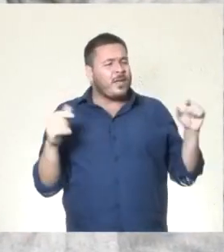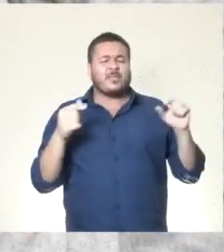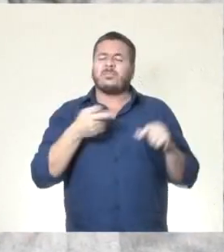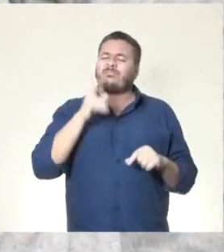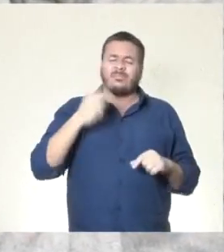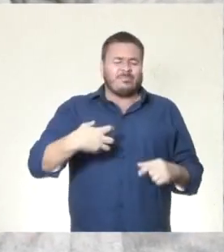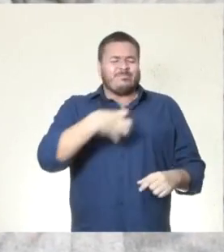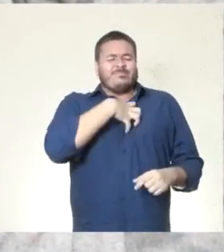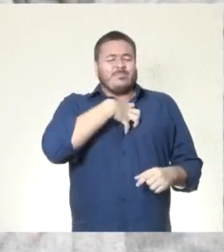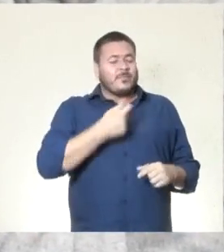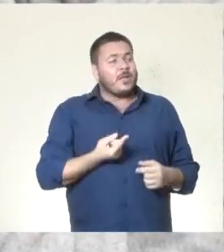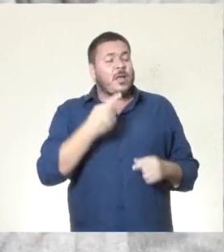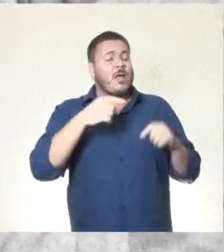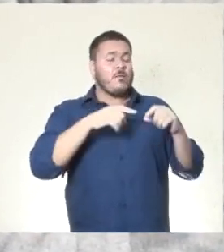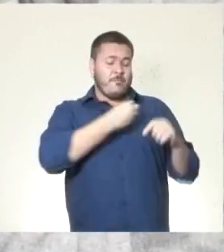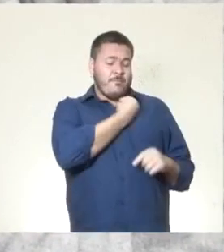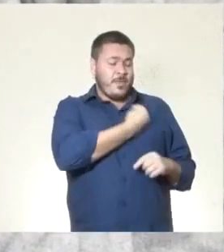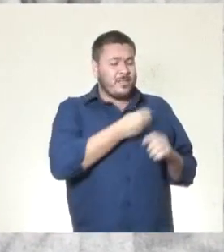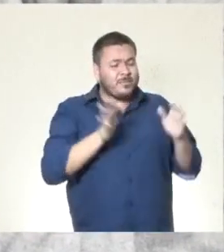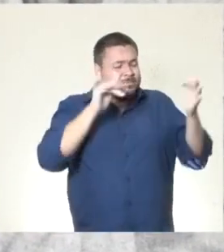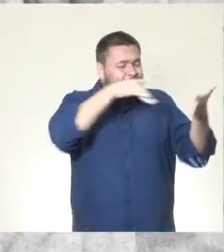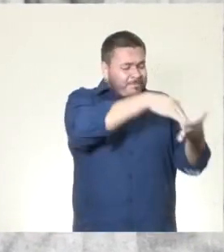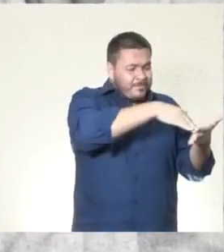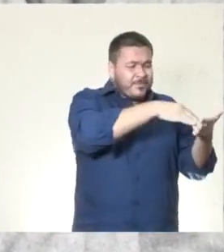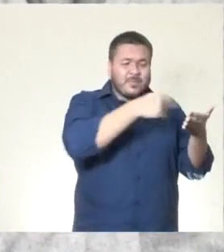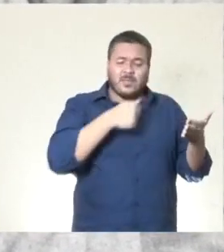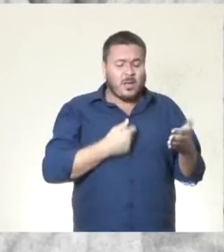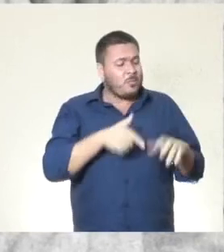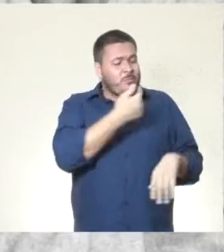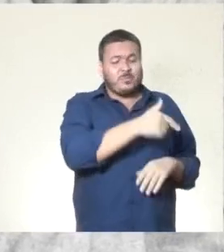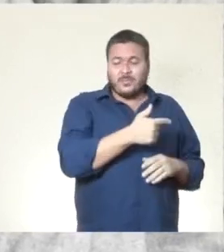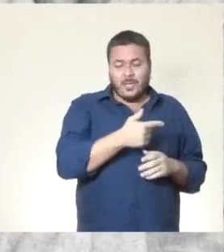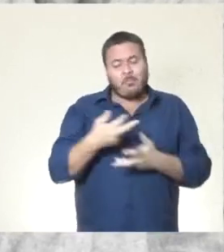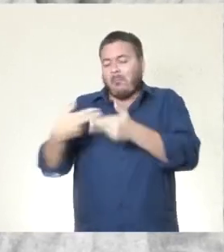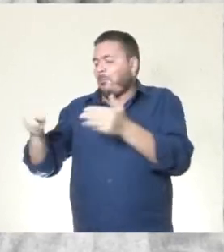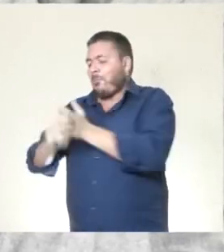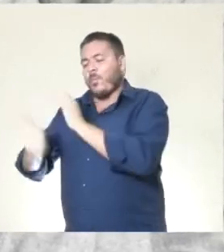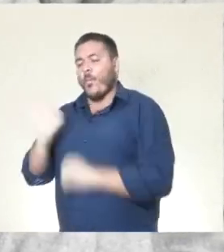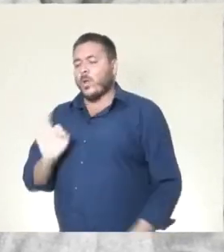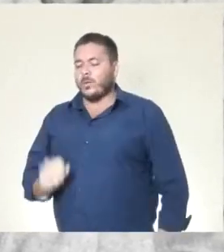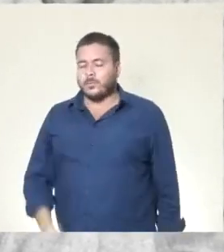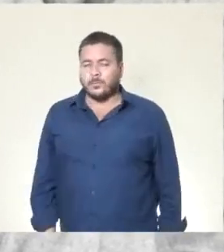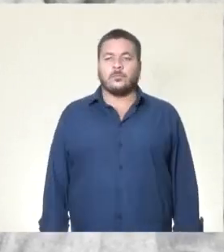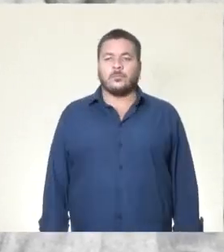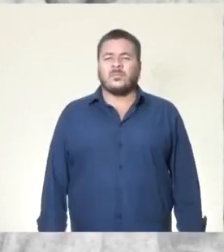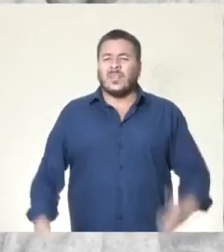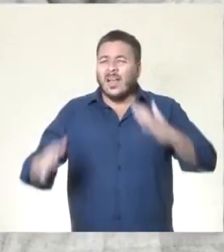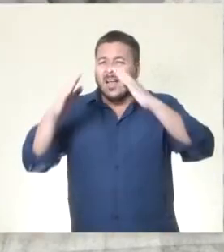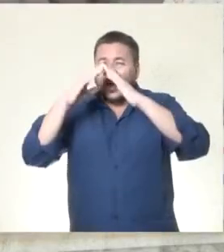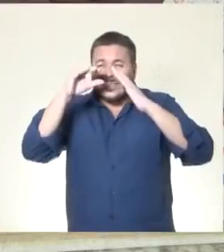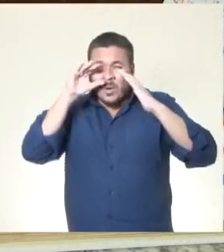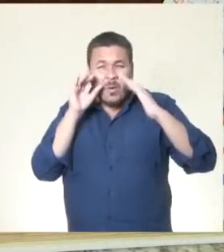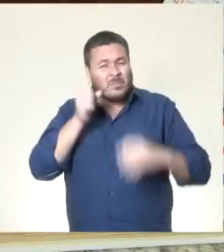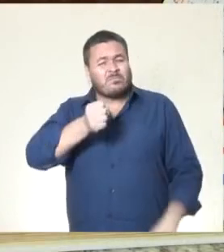uma frase que eu acho muito marcante. No fim da vida ela dizia assim, estou no fim da vida, nada tenho e nada me falta. A